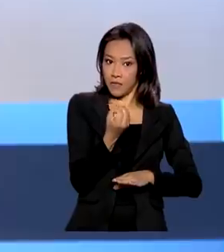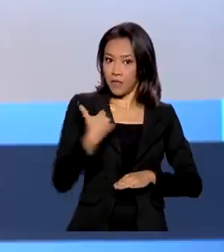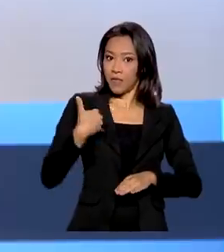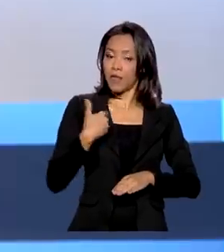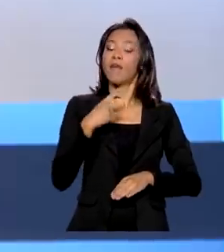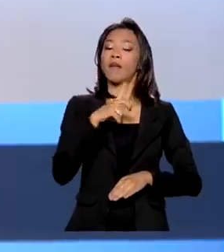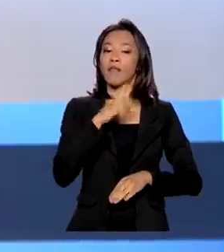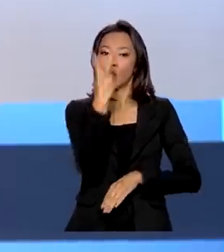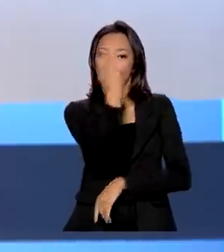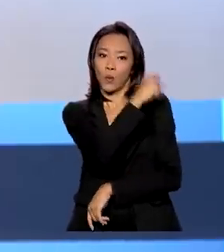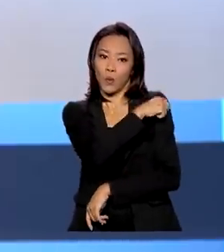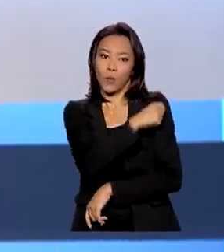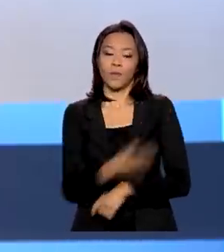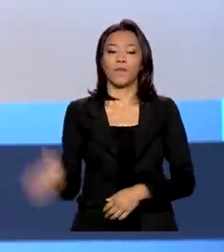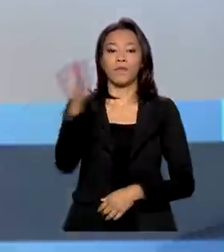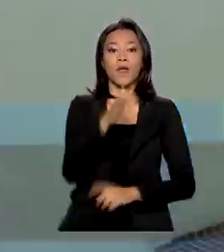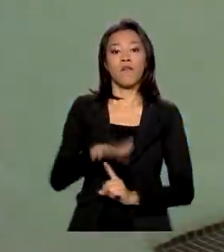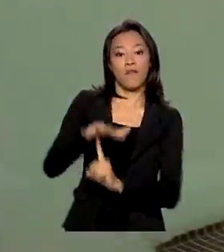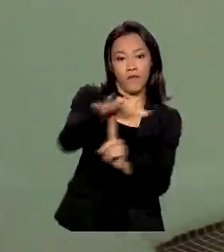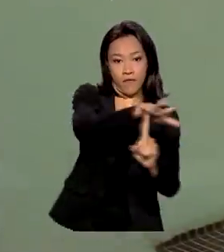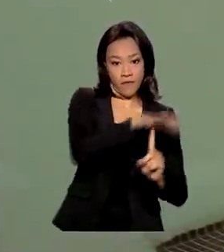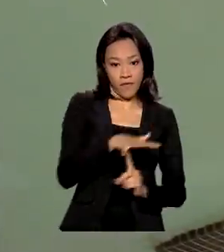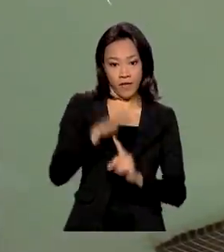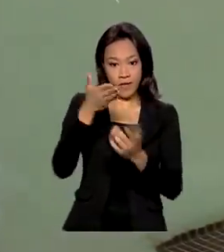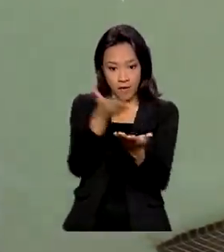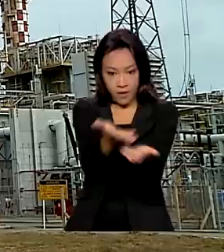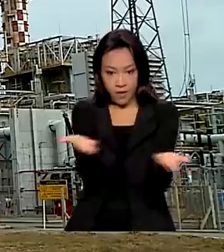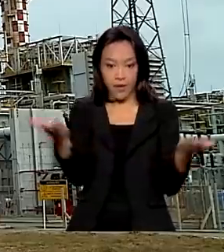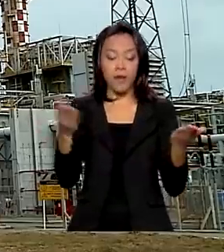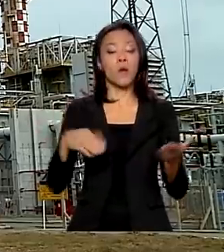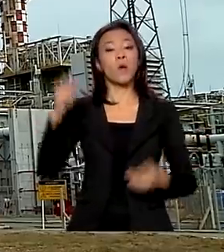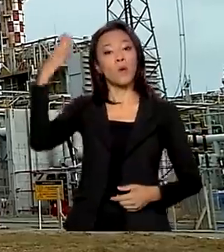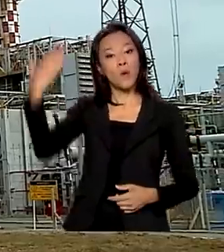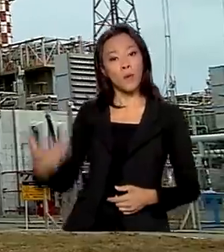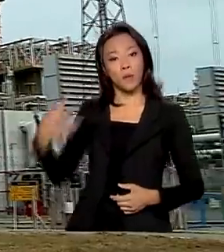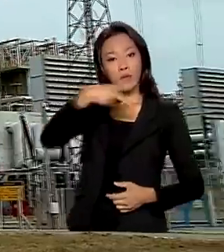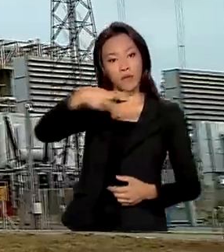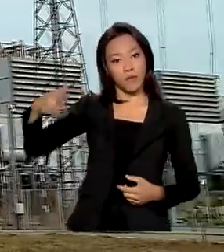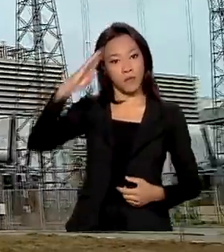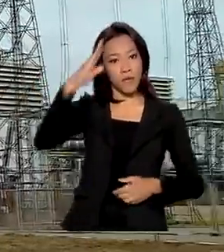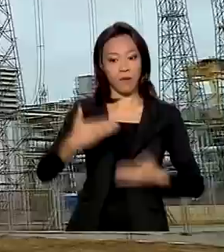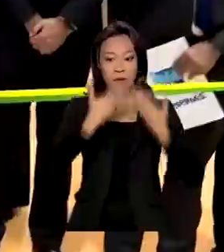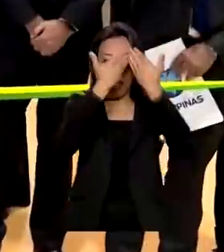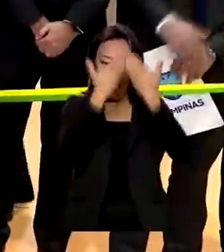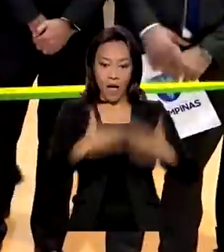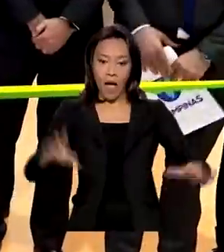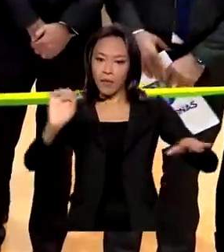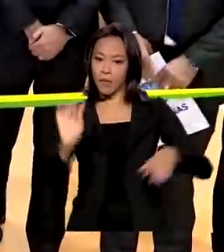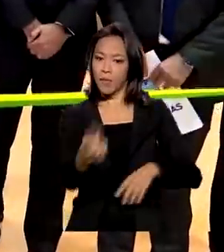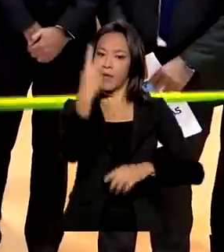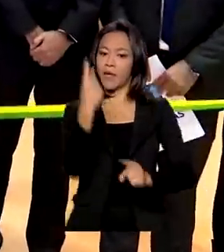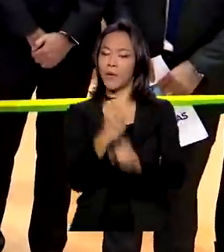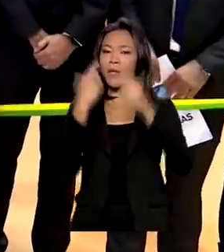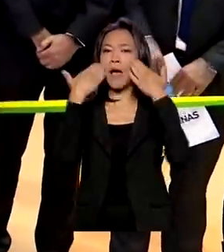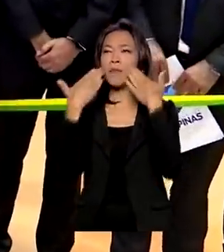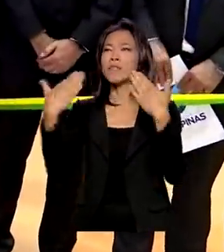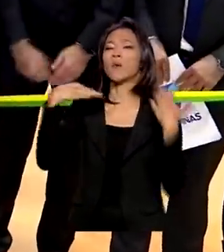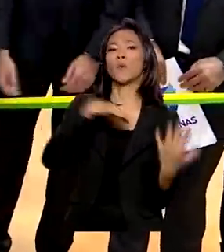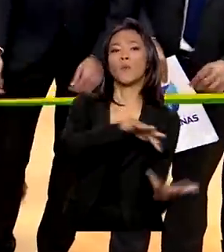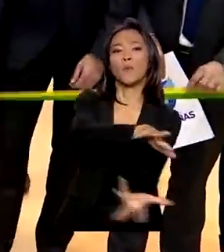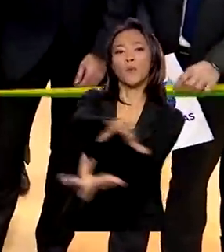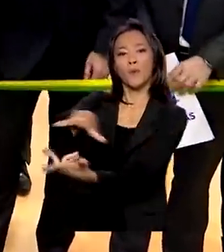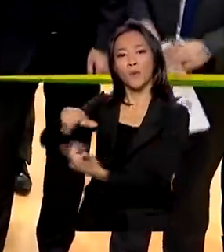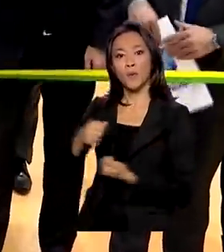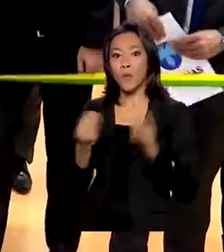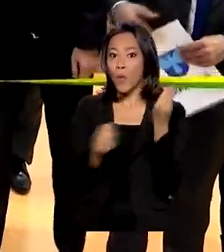Feira Nacional do Nióbio. Presidente Jair Bolsonaro abre o primeiro encontro para apresentar ao mundo as diversas aplicações